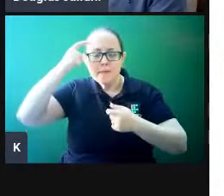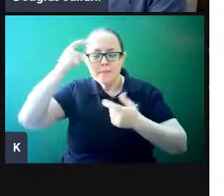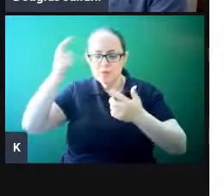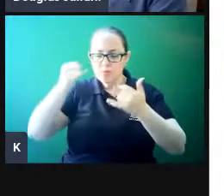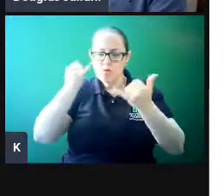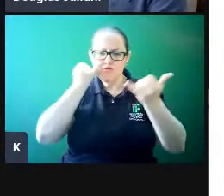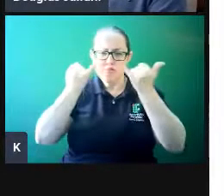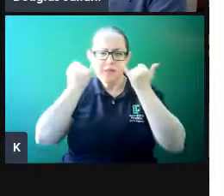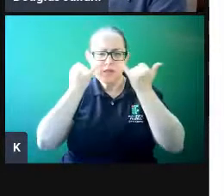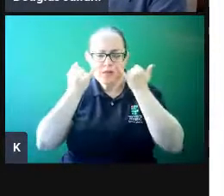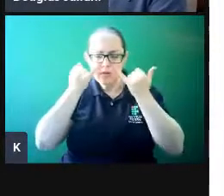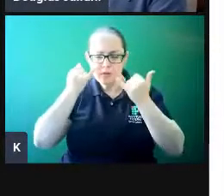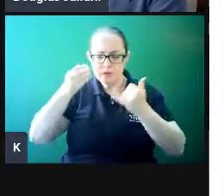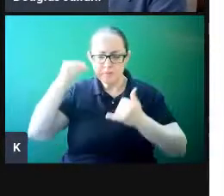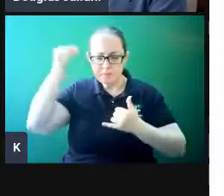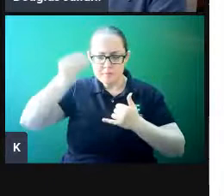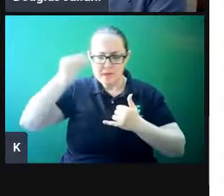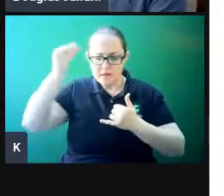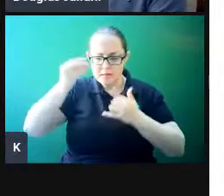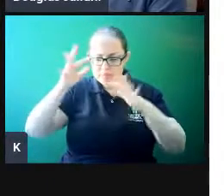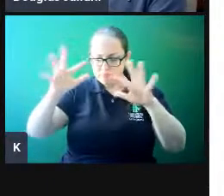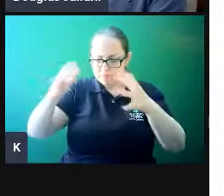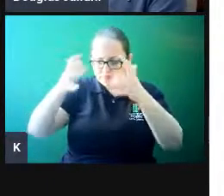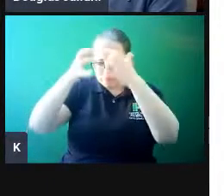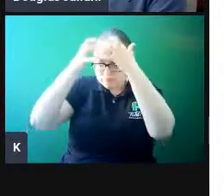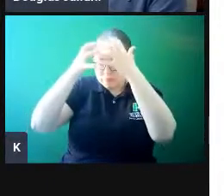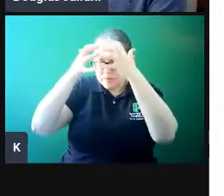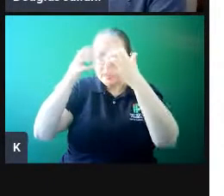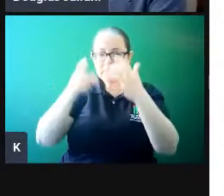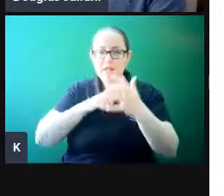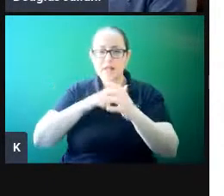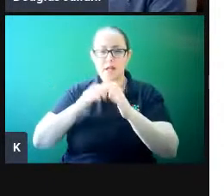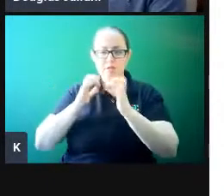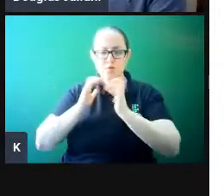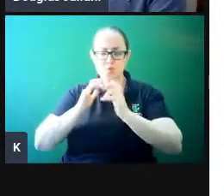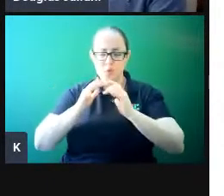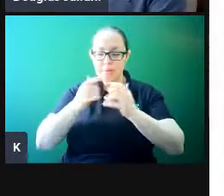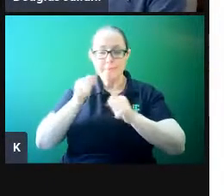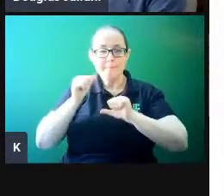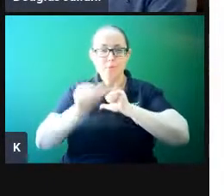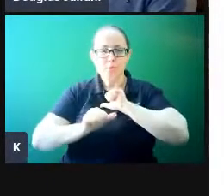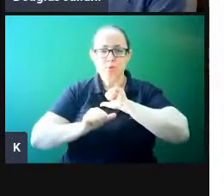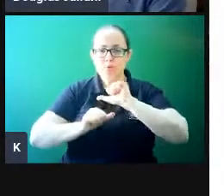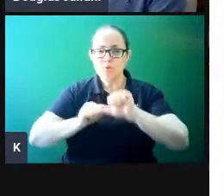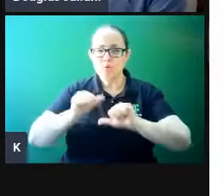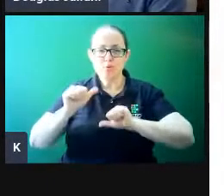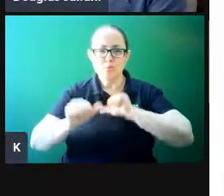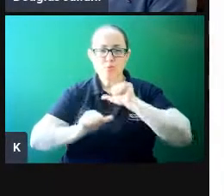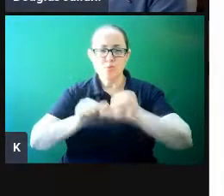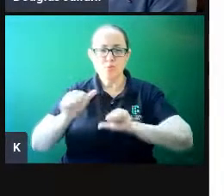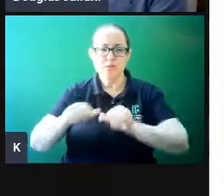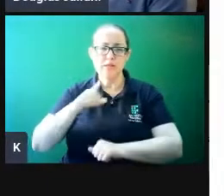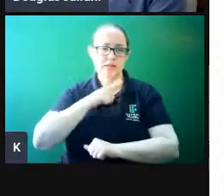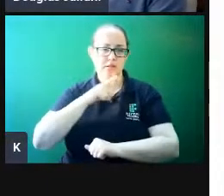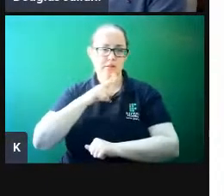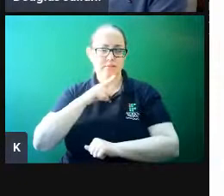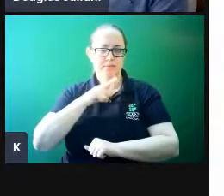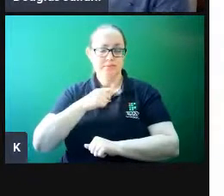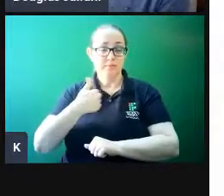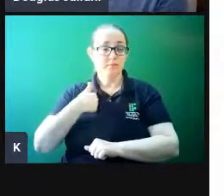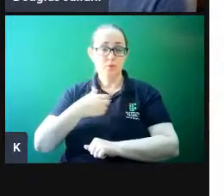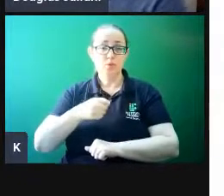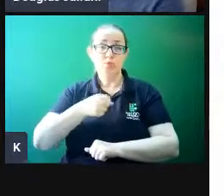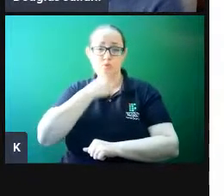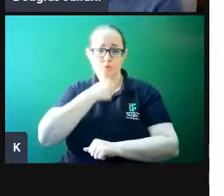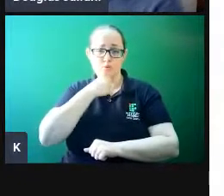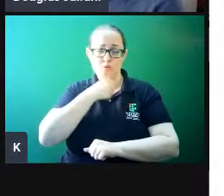experiências que nós vivemos, elas remodelam o nosso sistema nervoso o tempo inteiro. Eu até tive... O meu avô teve derrame,